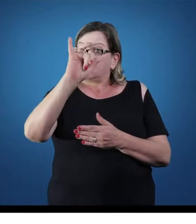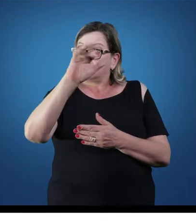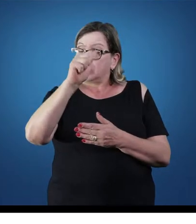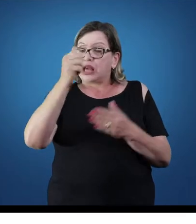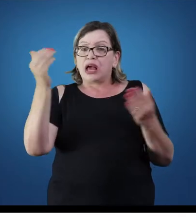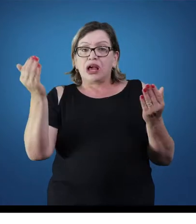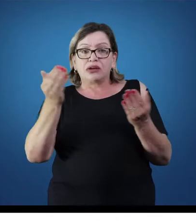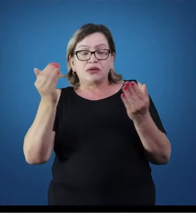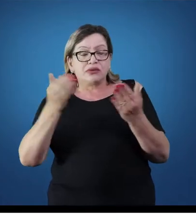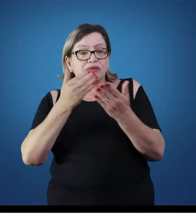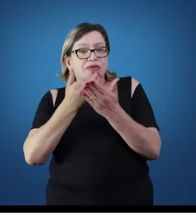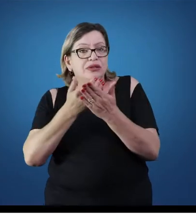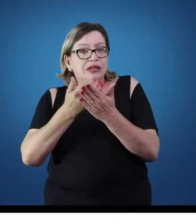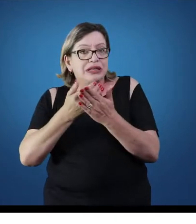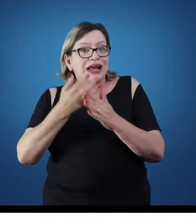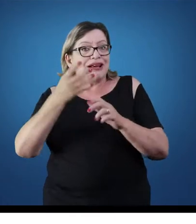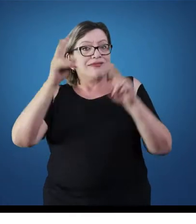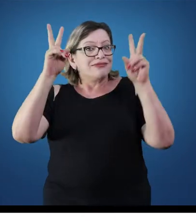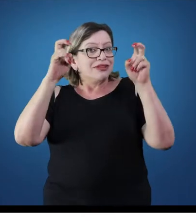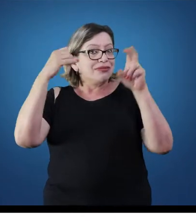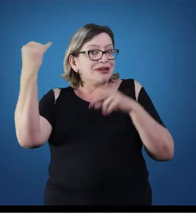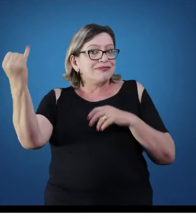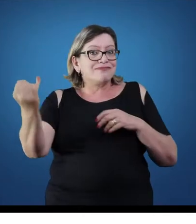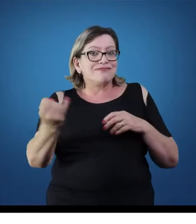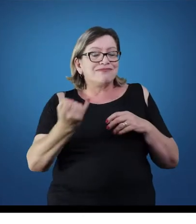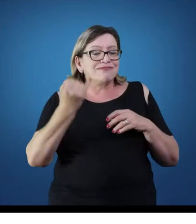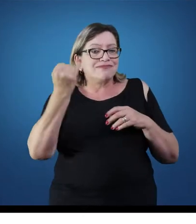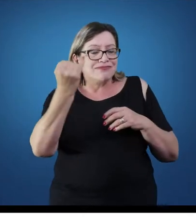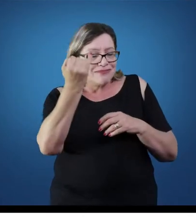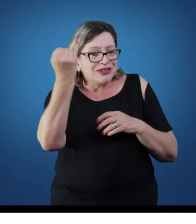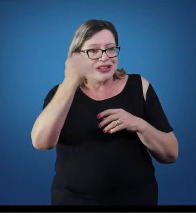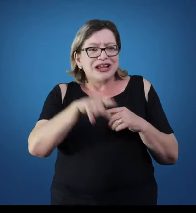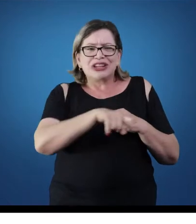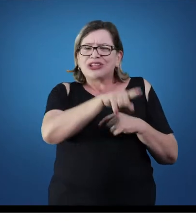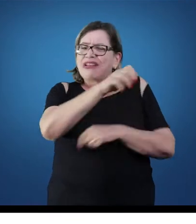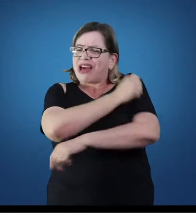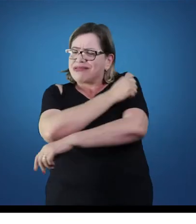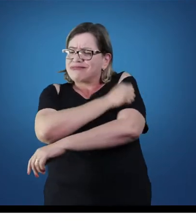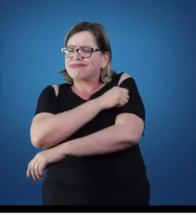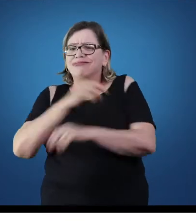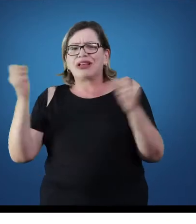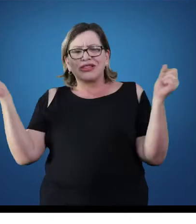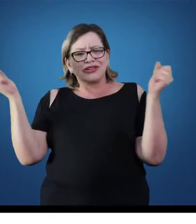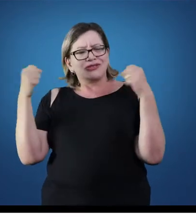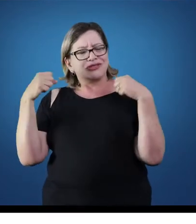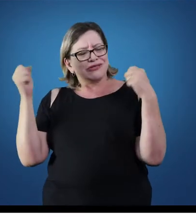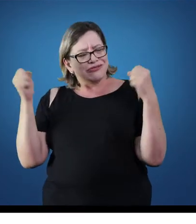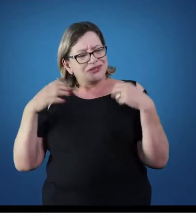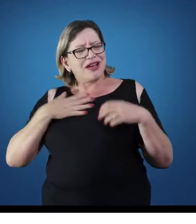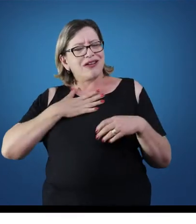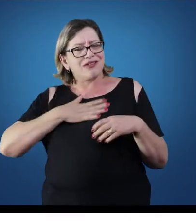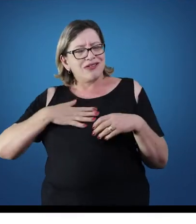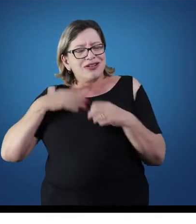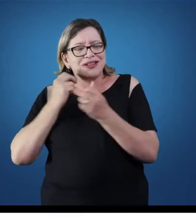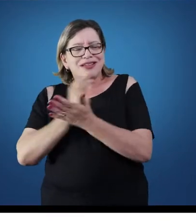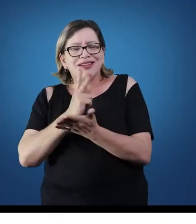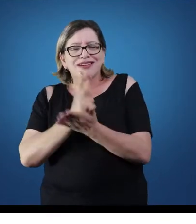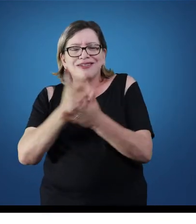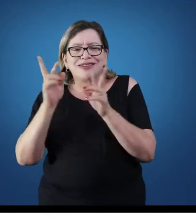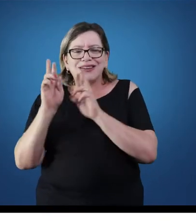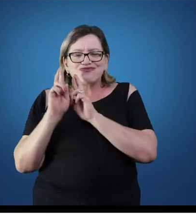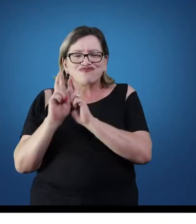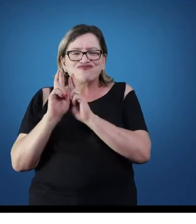que é sempre muito interessante para os alunos da educação física, muito aguardado. Todos esses anos como docente da disciplina de anatomia,